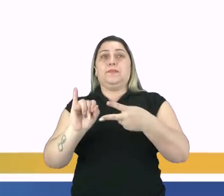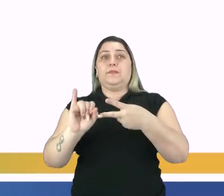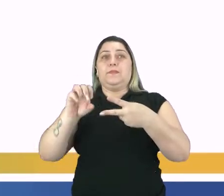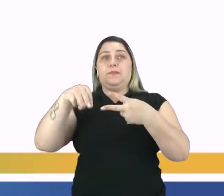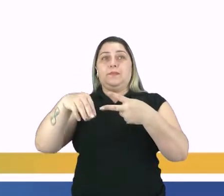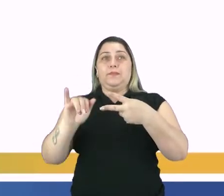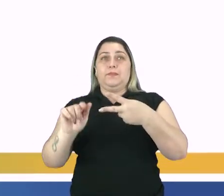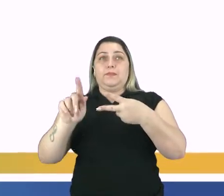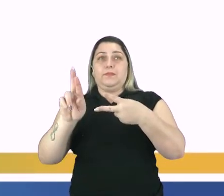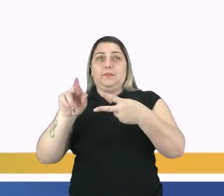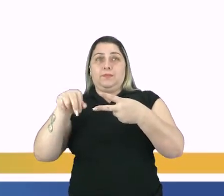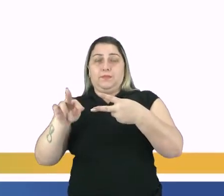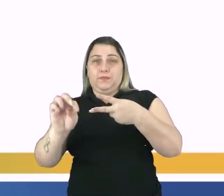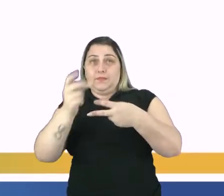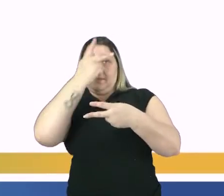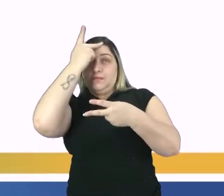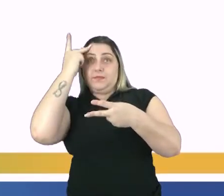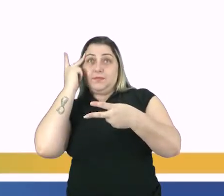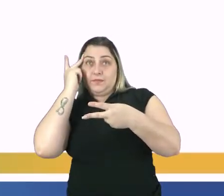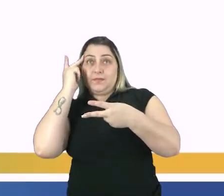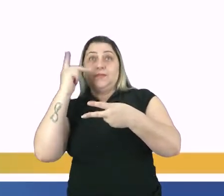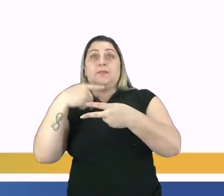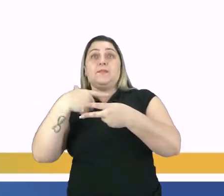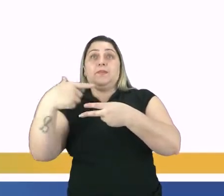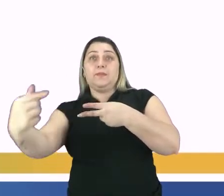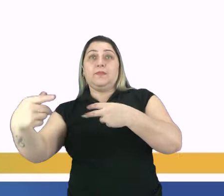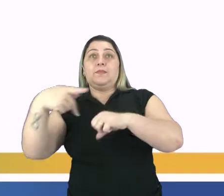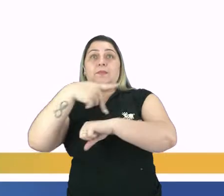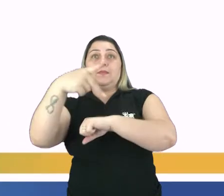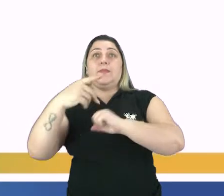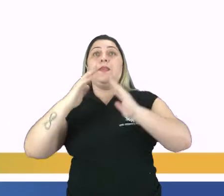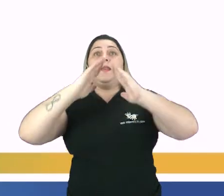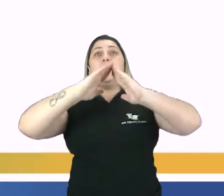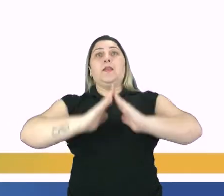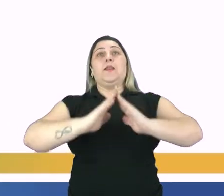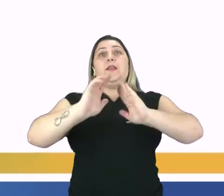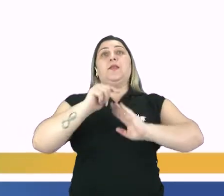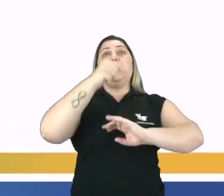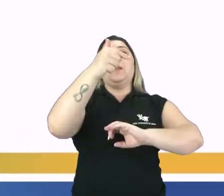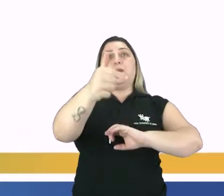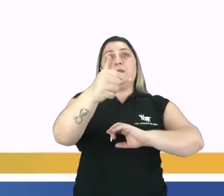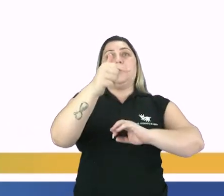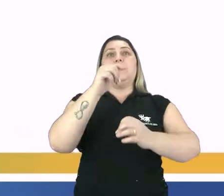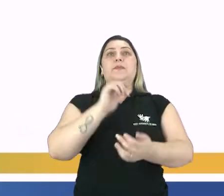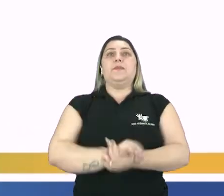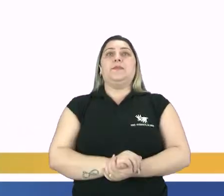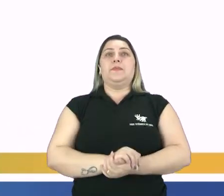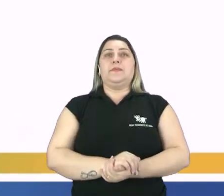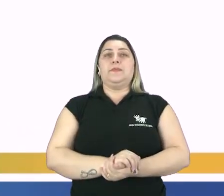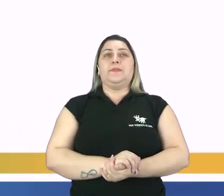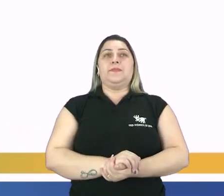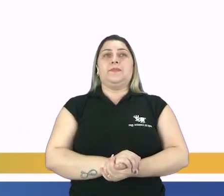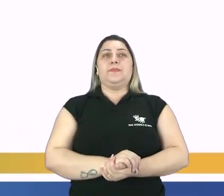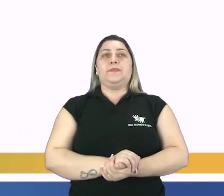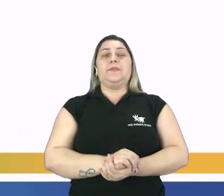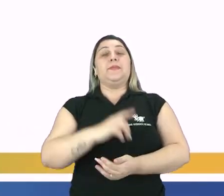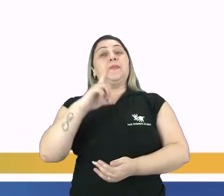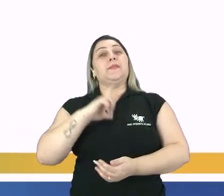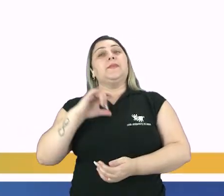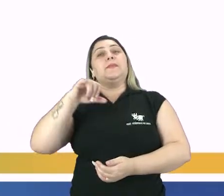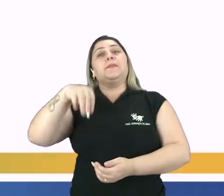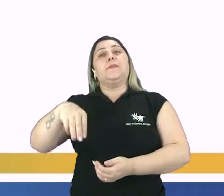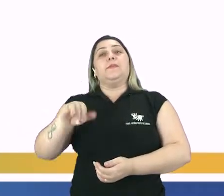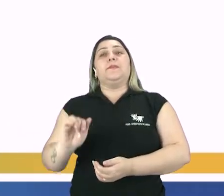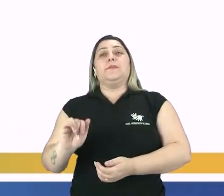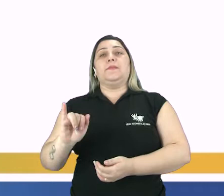I, né? Que é a pessoa que sai do seu país país para morar em outro. E tem o migrante,